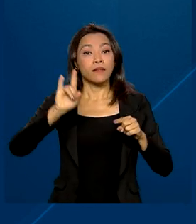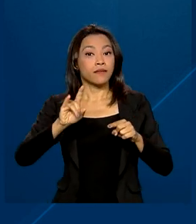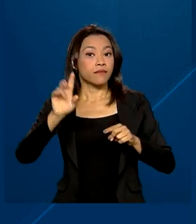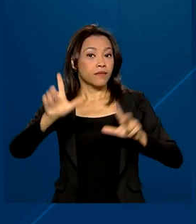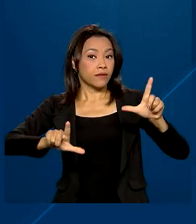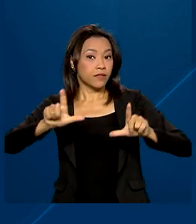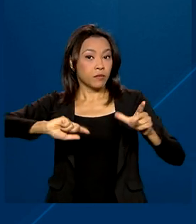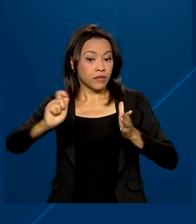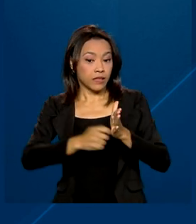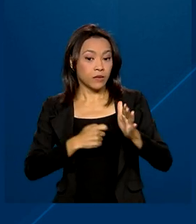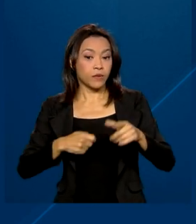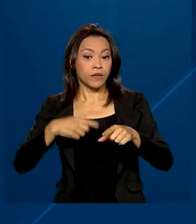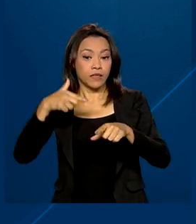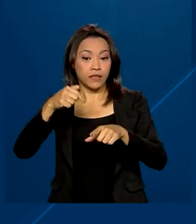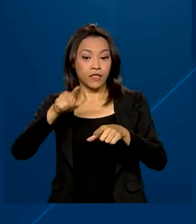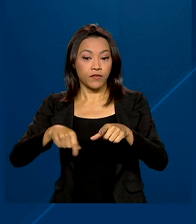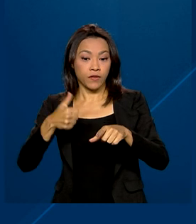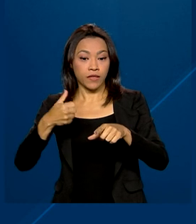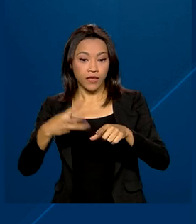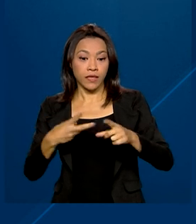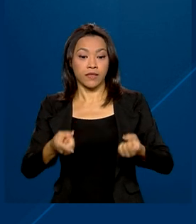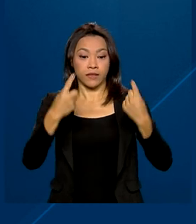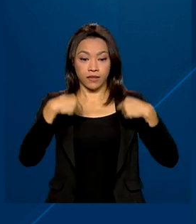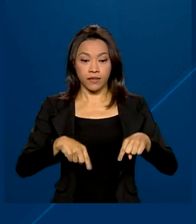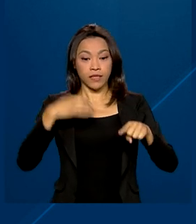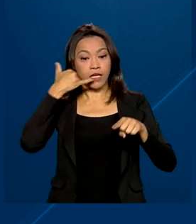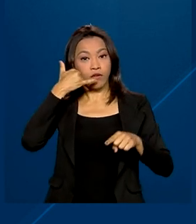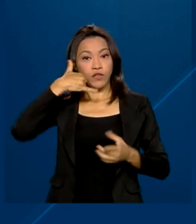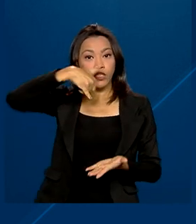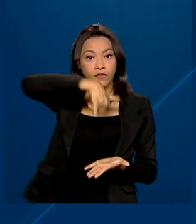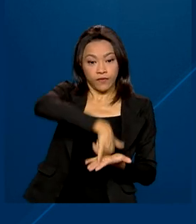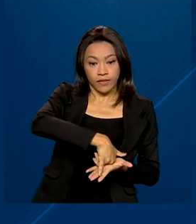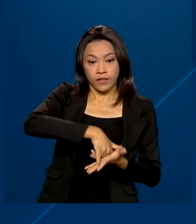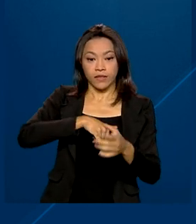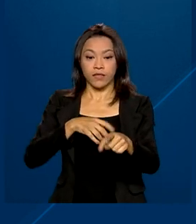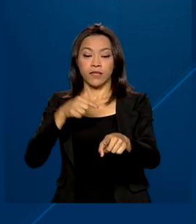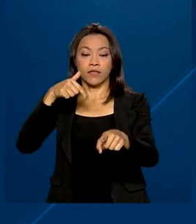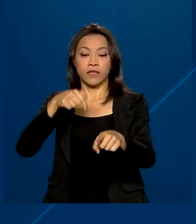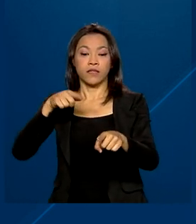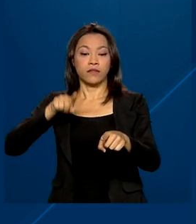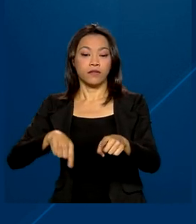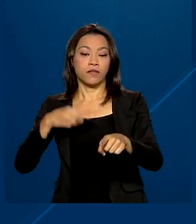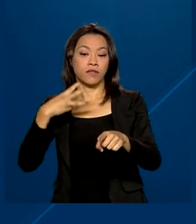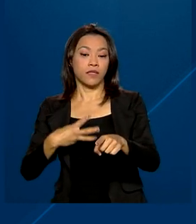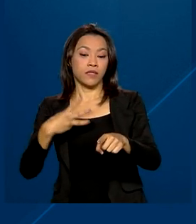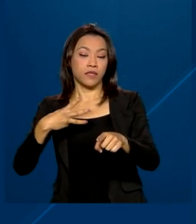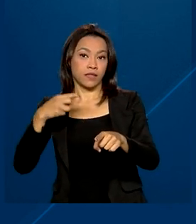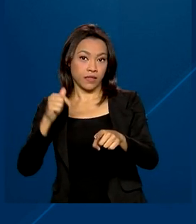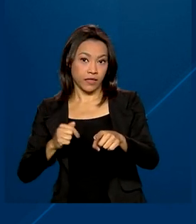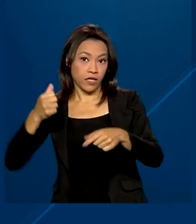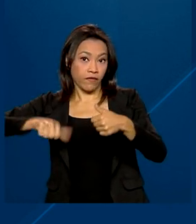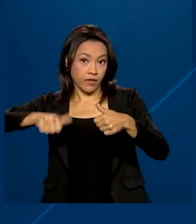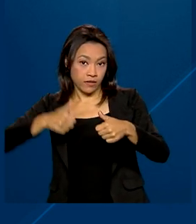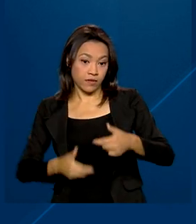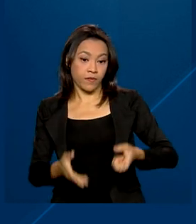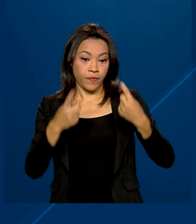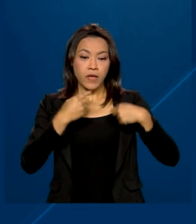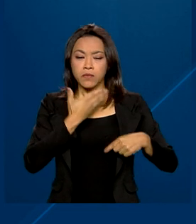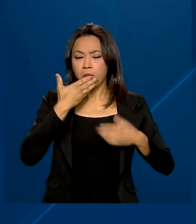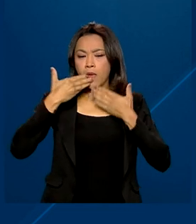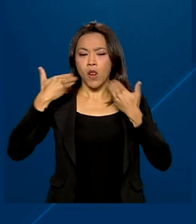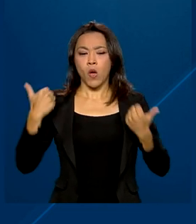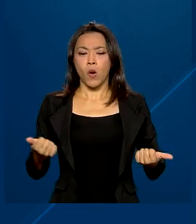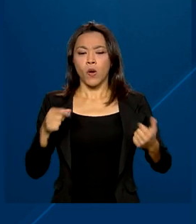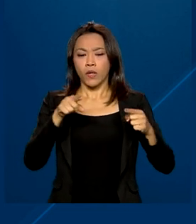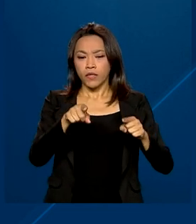com 7,13 e telefonia fixa com 7,37. As melhores avaliações foram